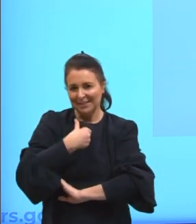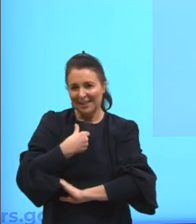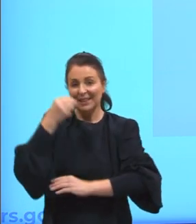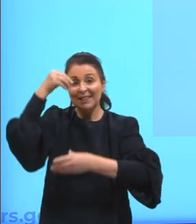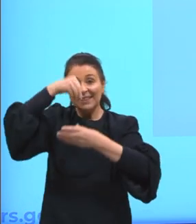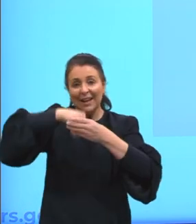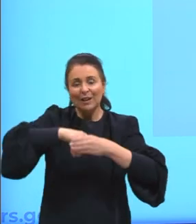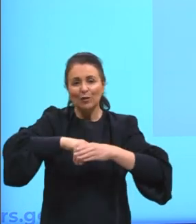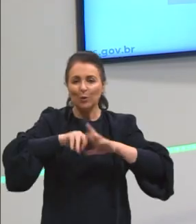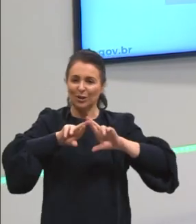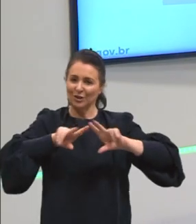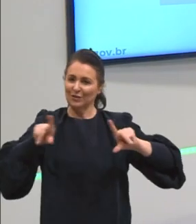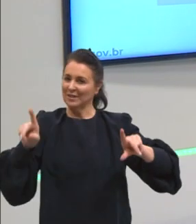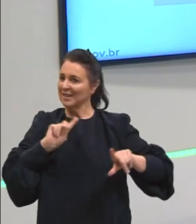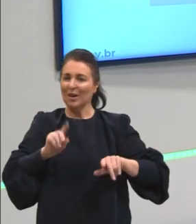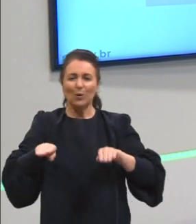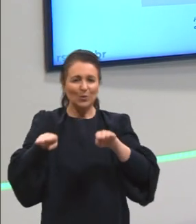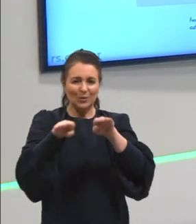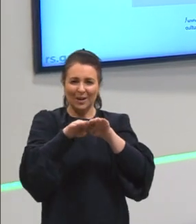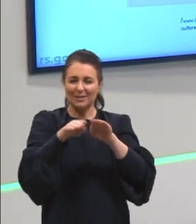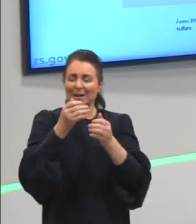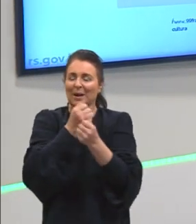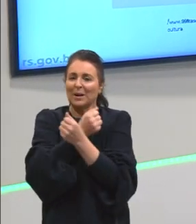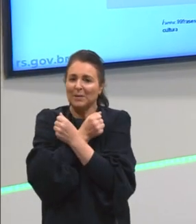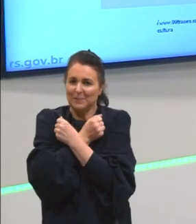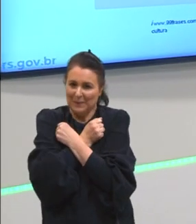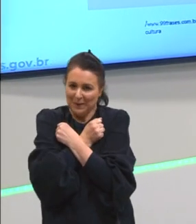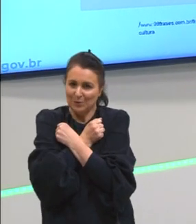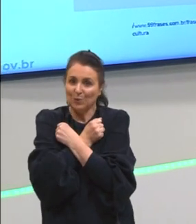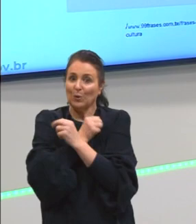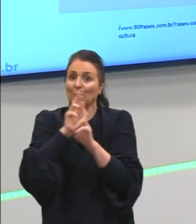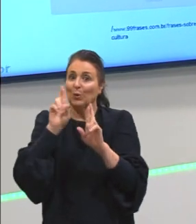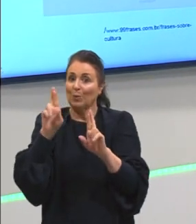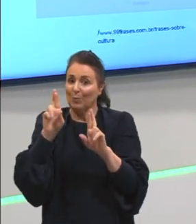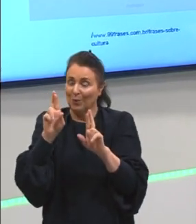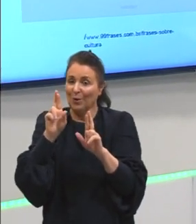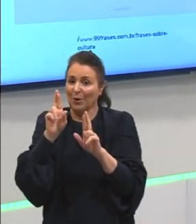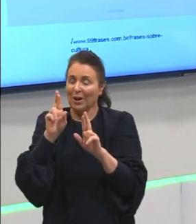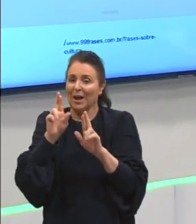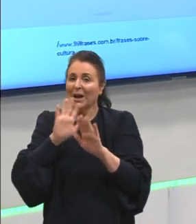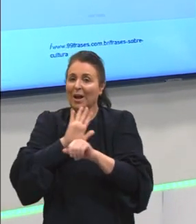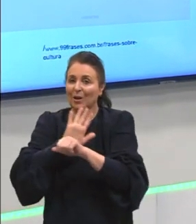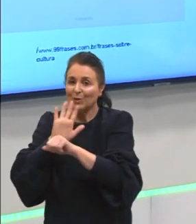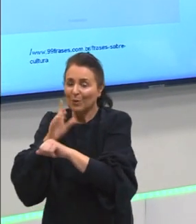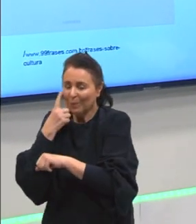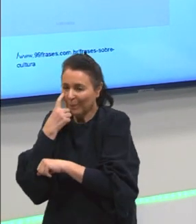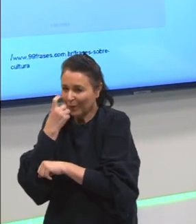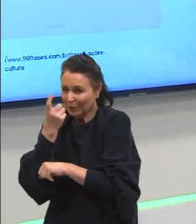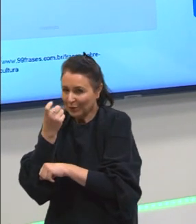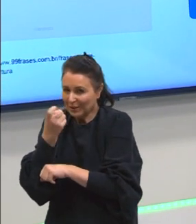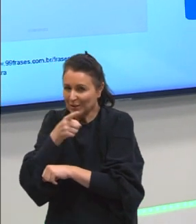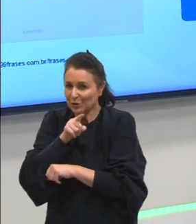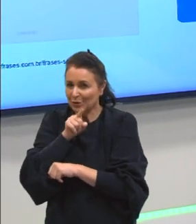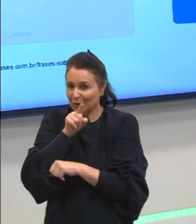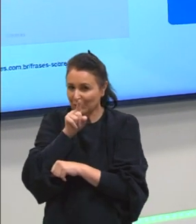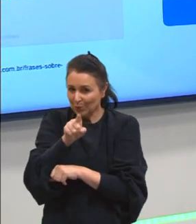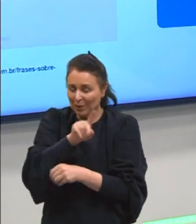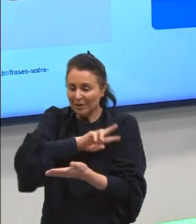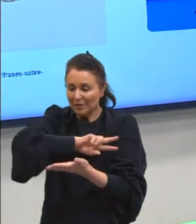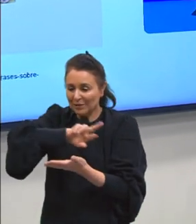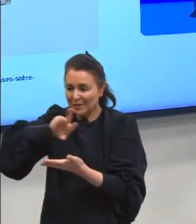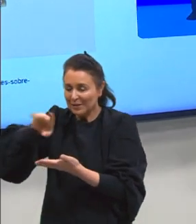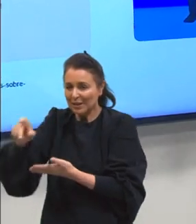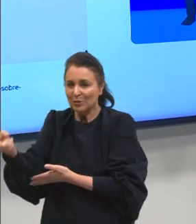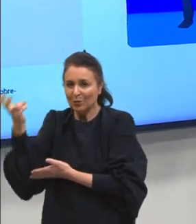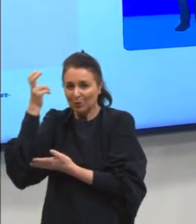não entre os iguais. Um grande abraço. Espero que tenha contribuído para despertar curiosidades em você sobre a diversidade